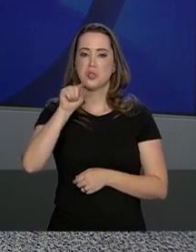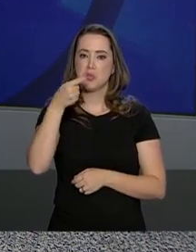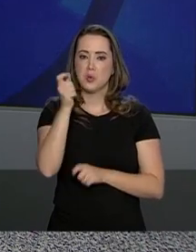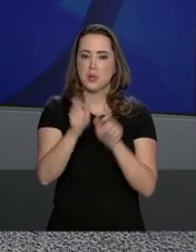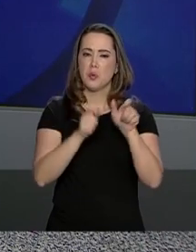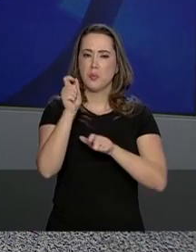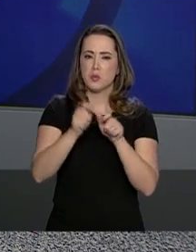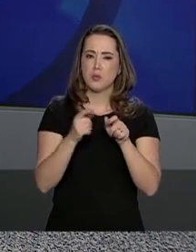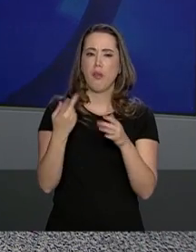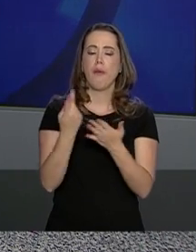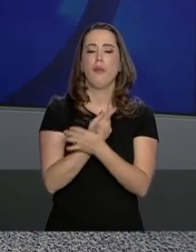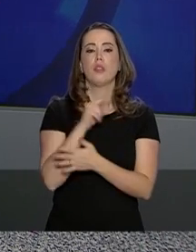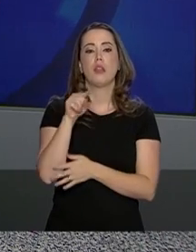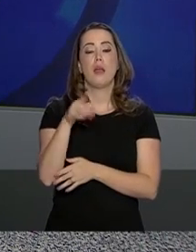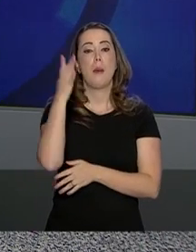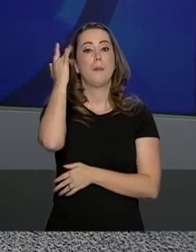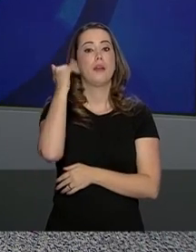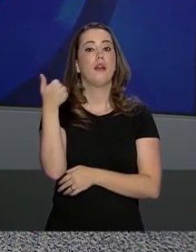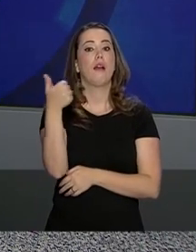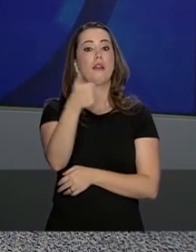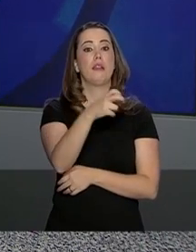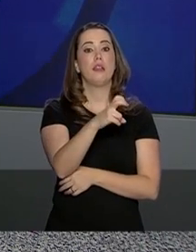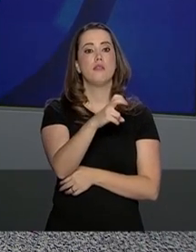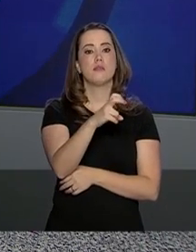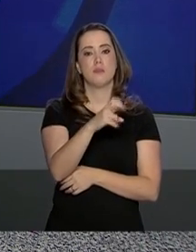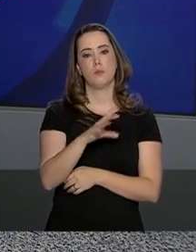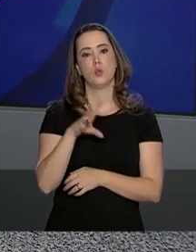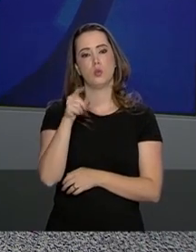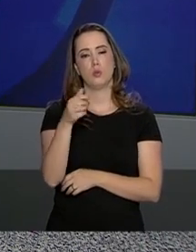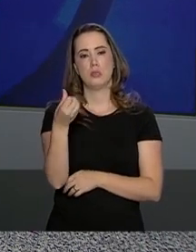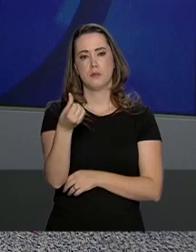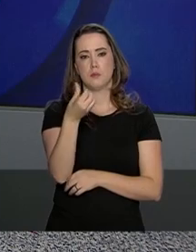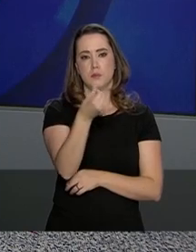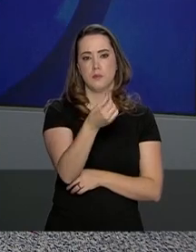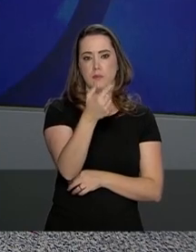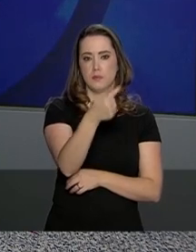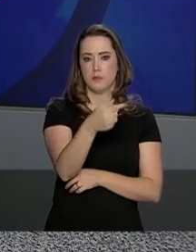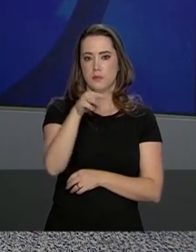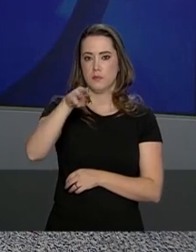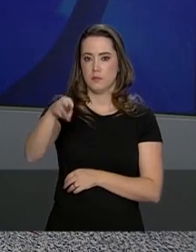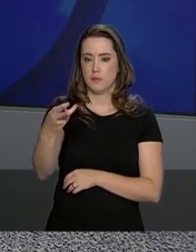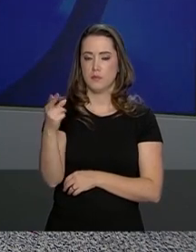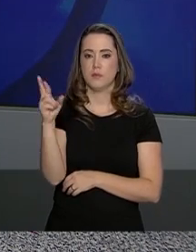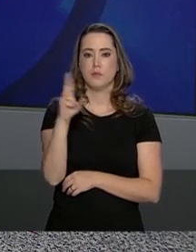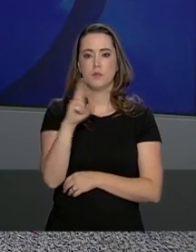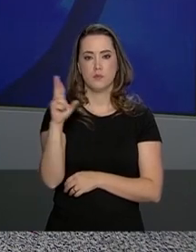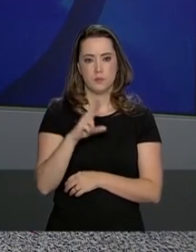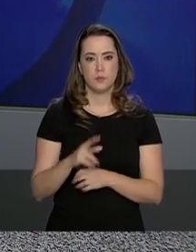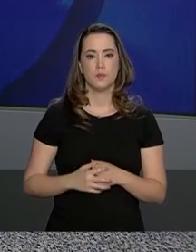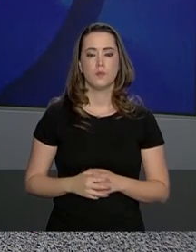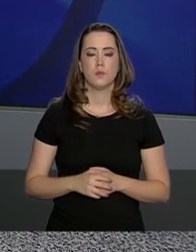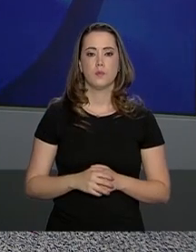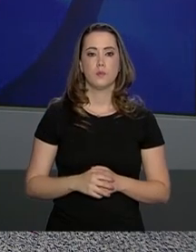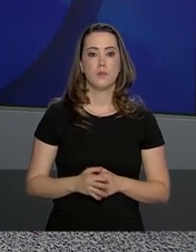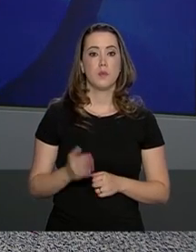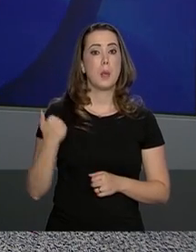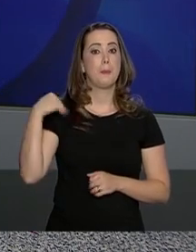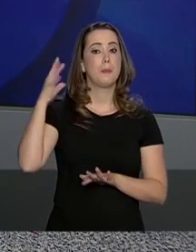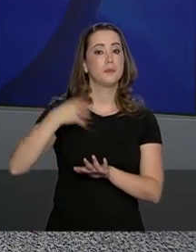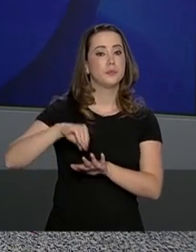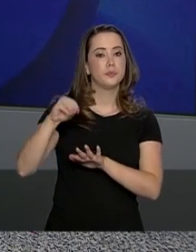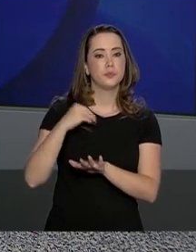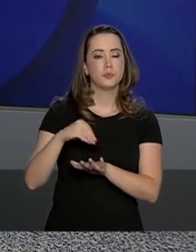contribuintes será realizado amanhã, dia 15, totalizando mais de 667 milhões de reais.